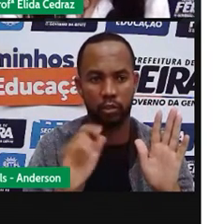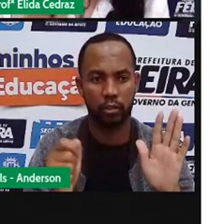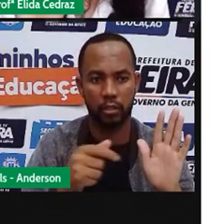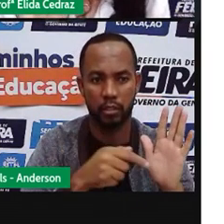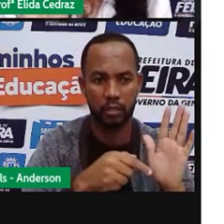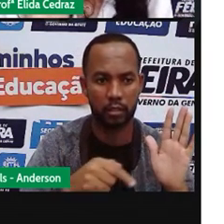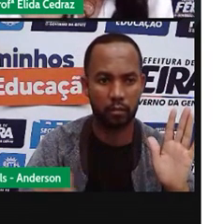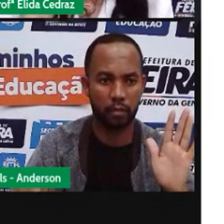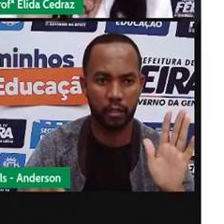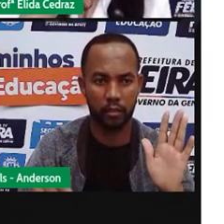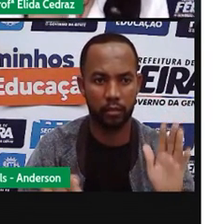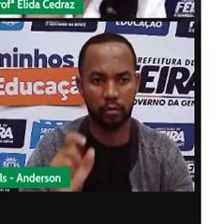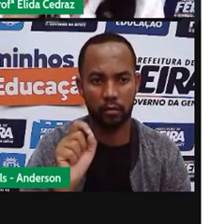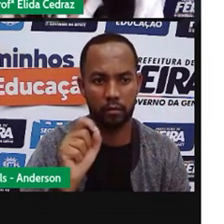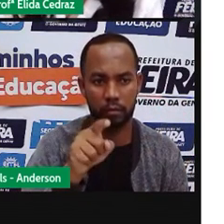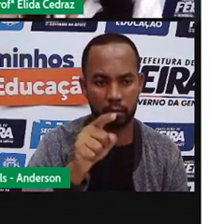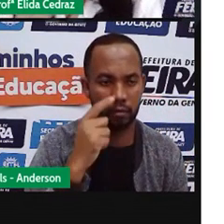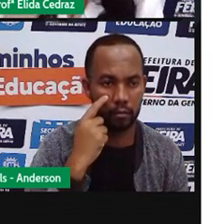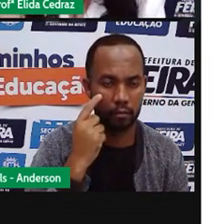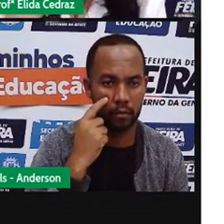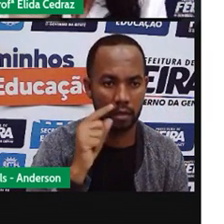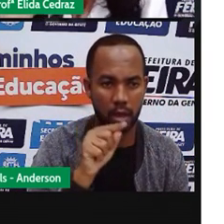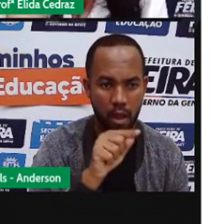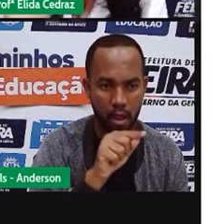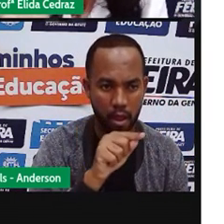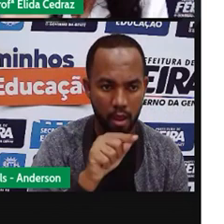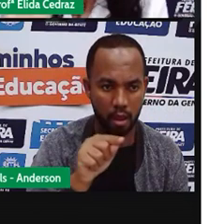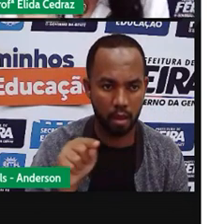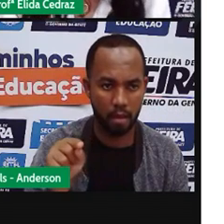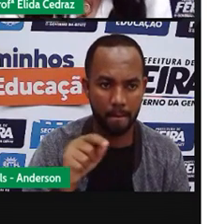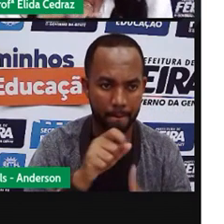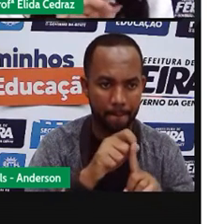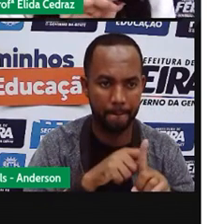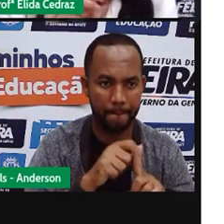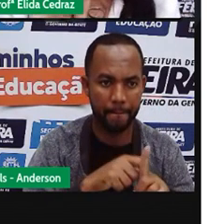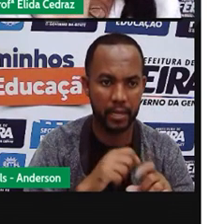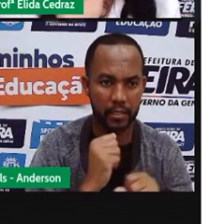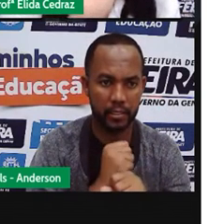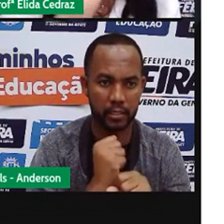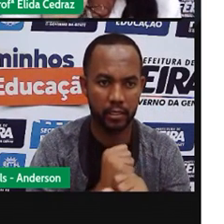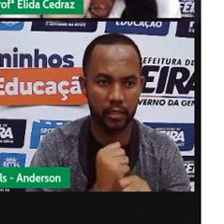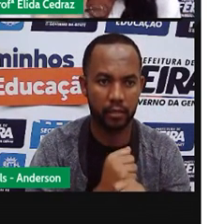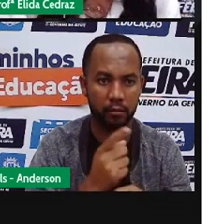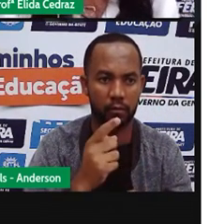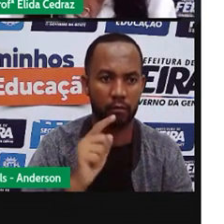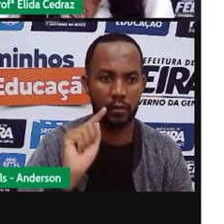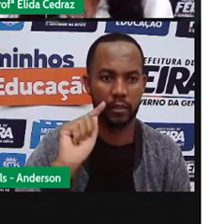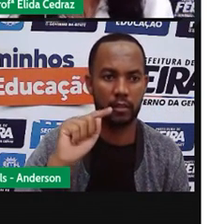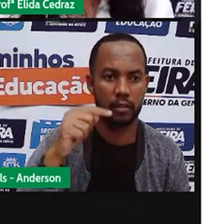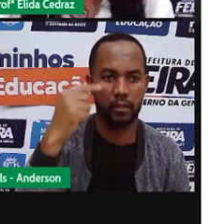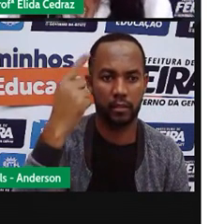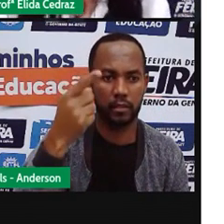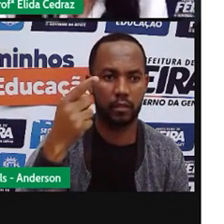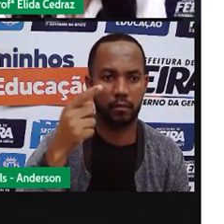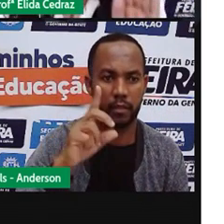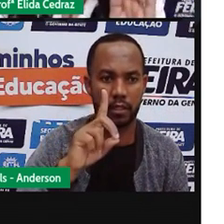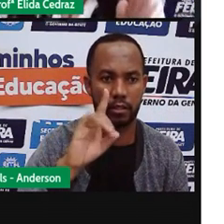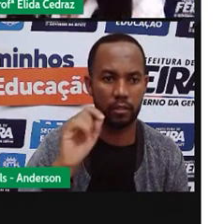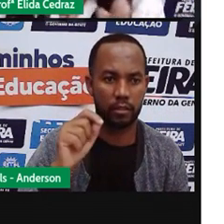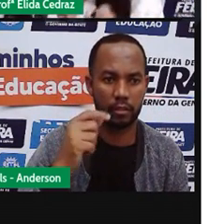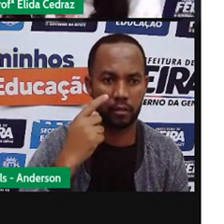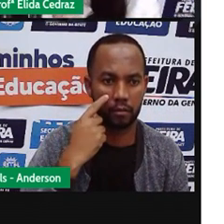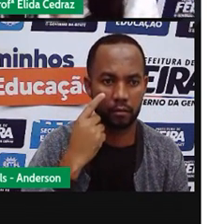semana ficam abaixo do mês e do ano e acima das datas